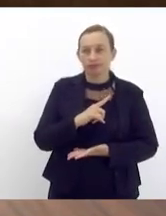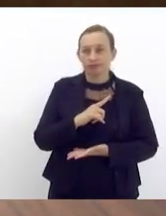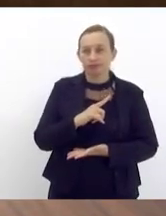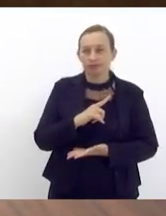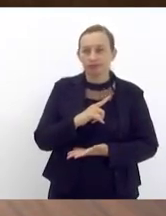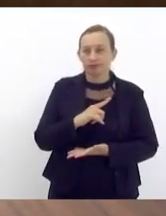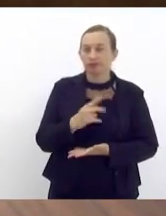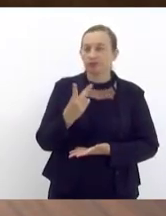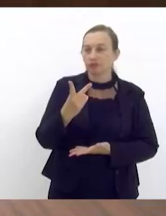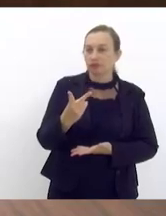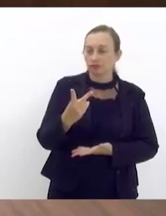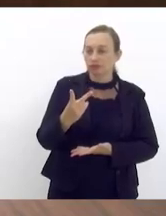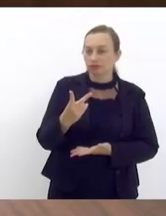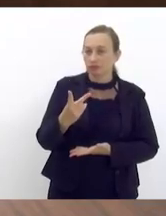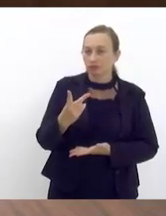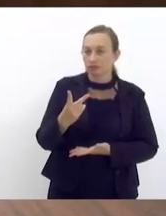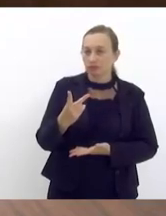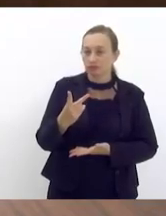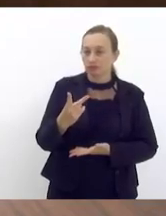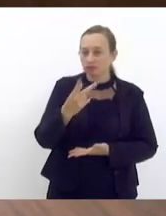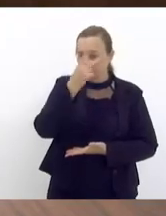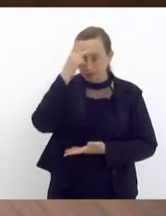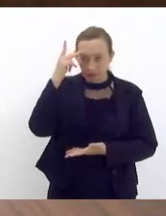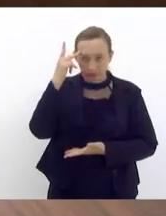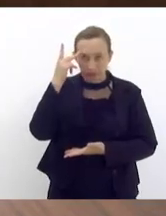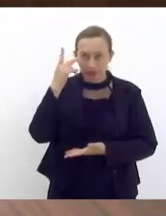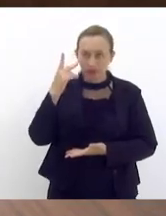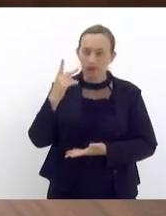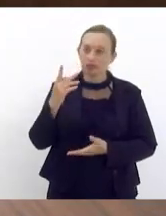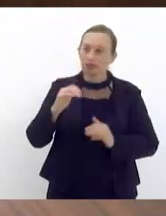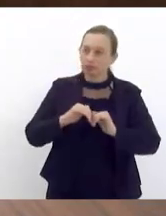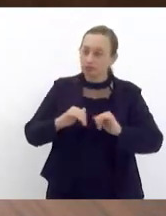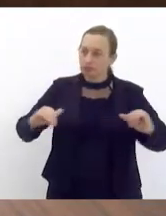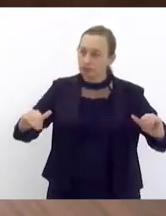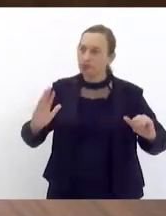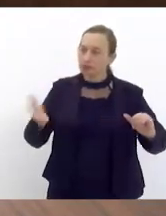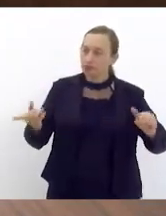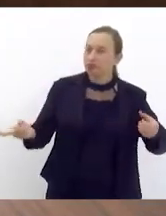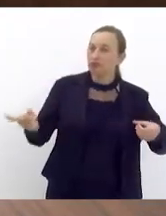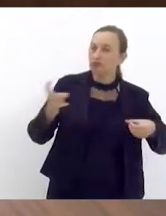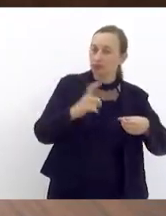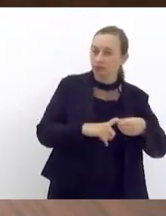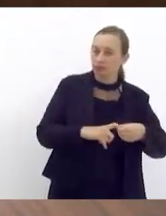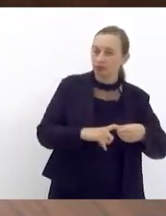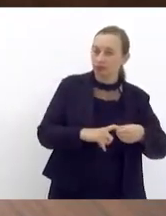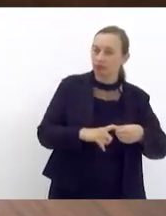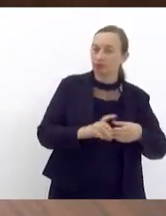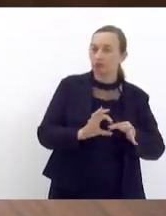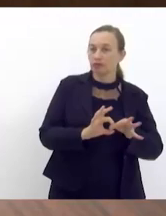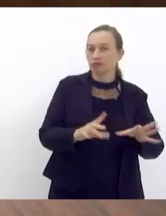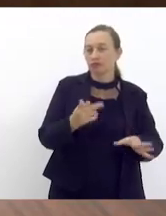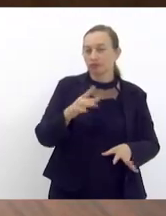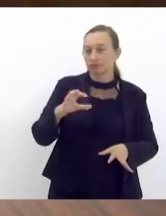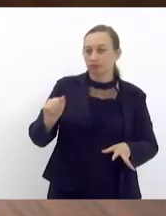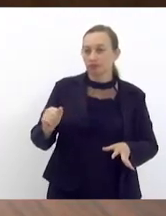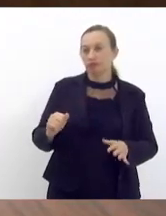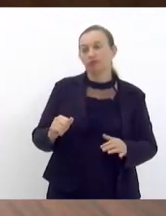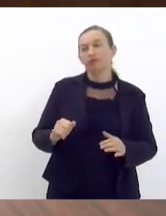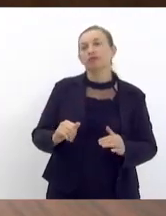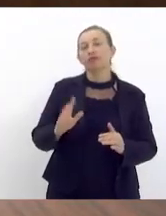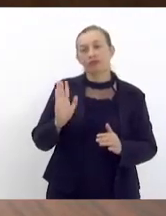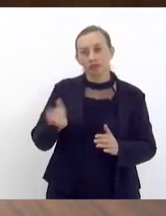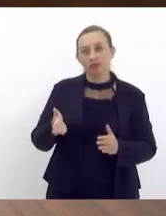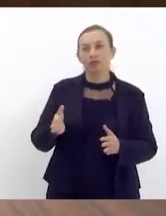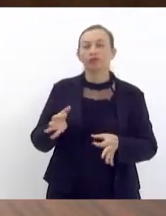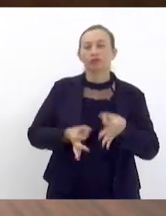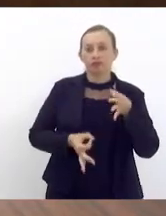dois oficiais excluídos pelos mesmos motivos mas que já retornaram para a tropa e deixaram os praças do lado de fora isso é justiça